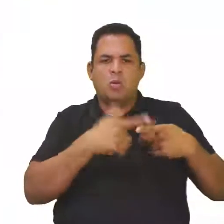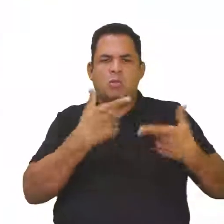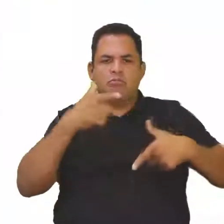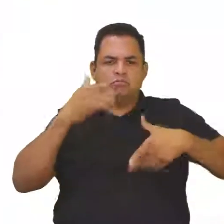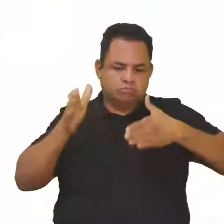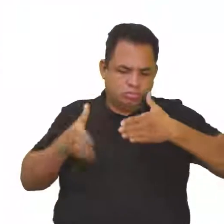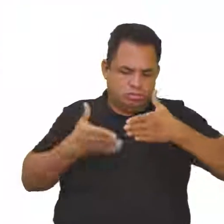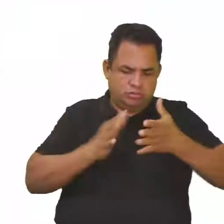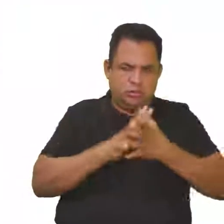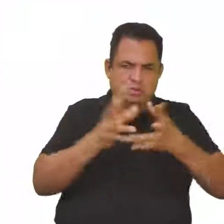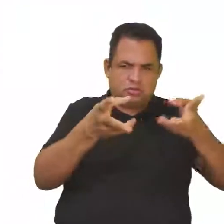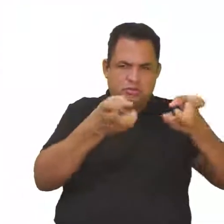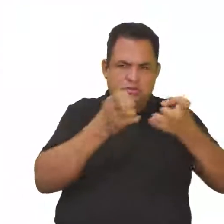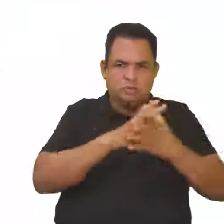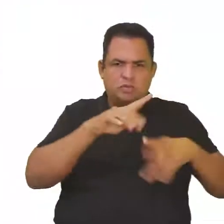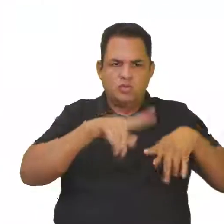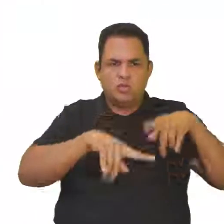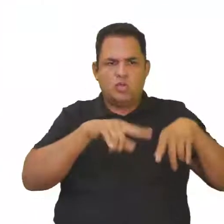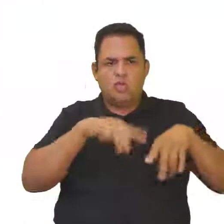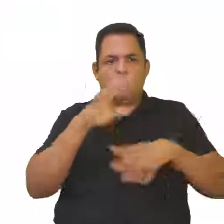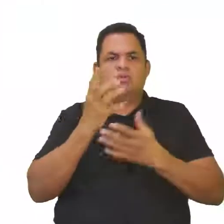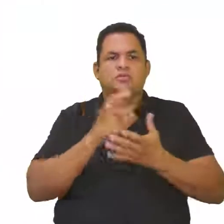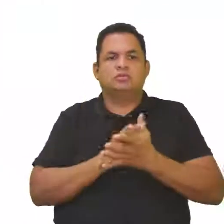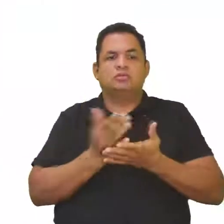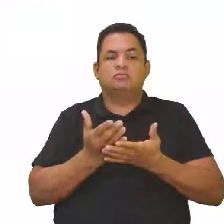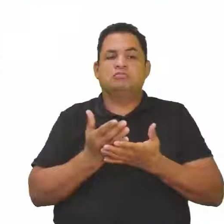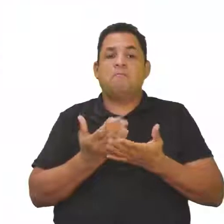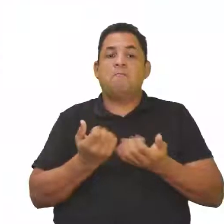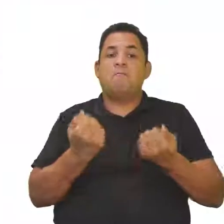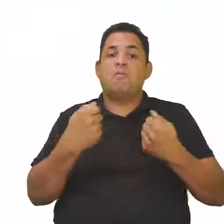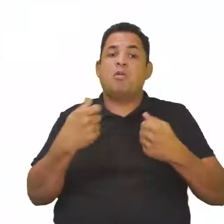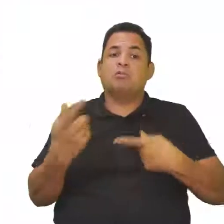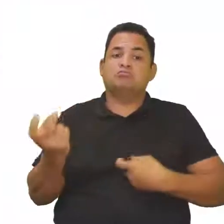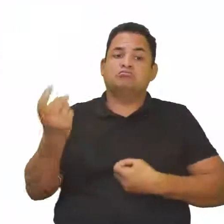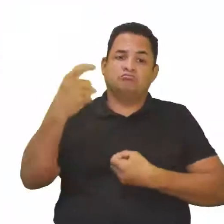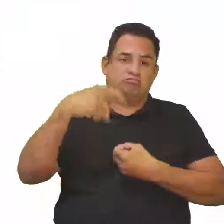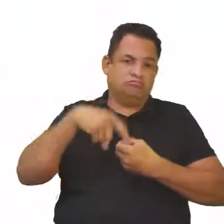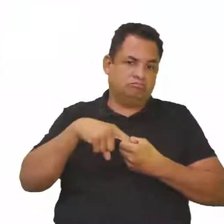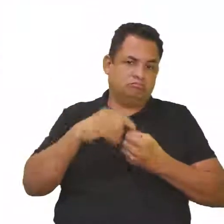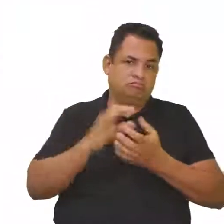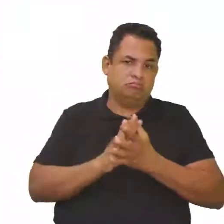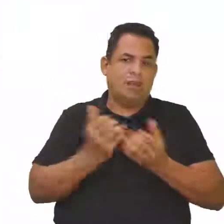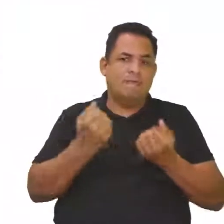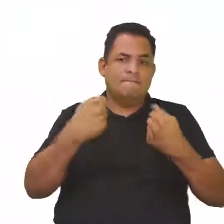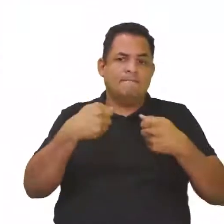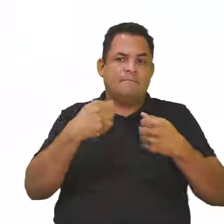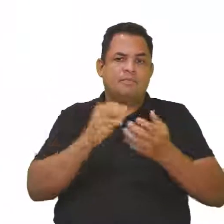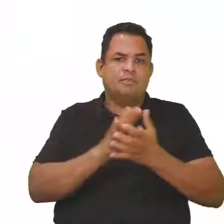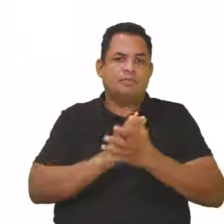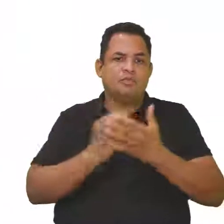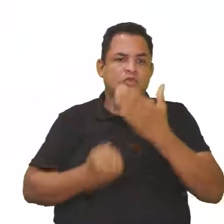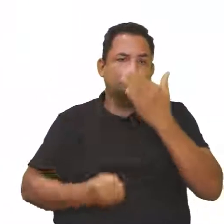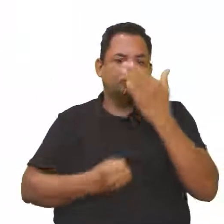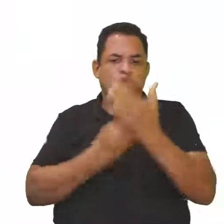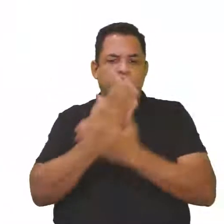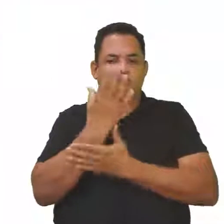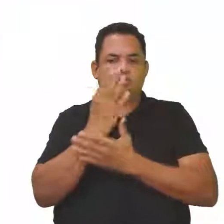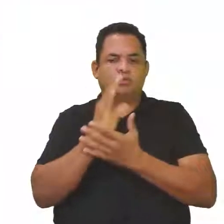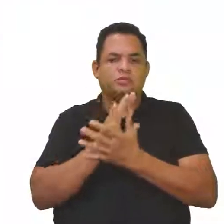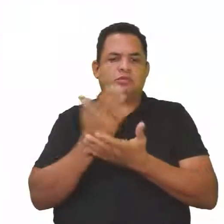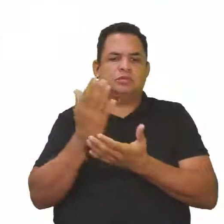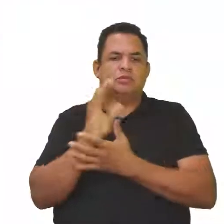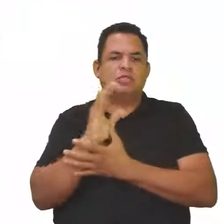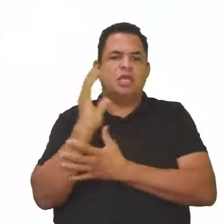naturais são reversíveis, o que, de certa forma, possibilita a recriação da